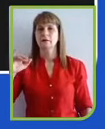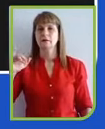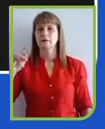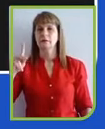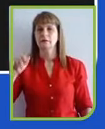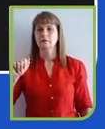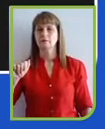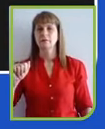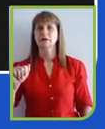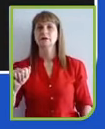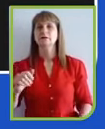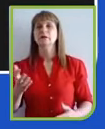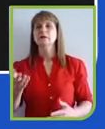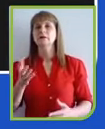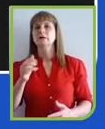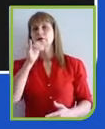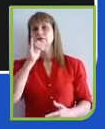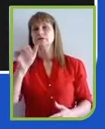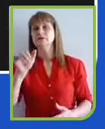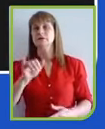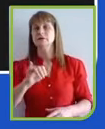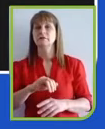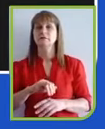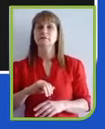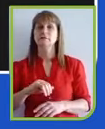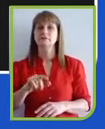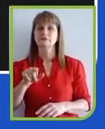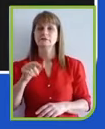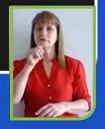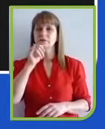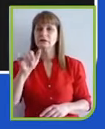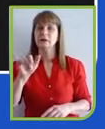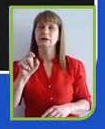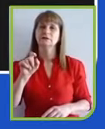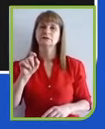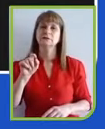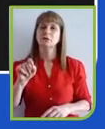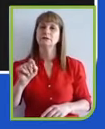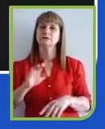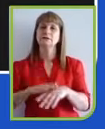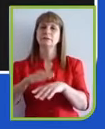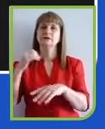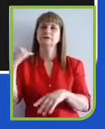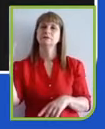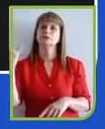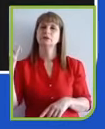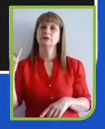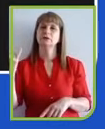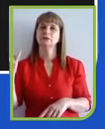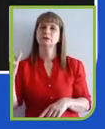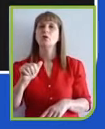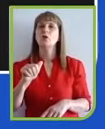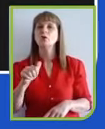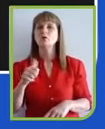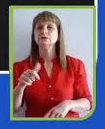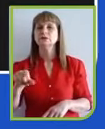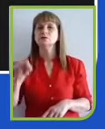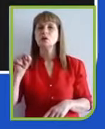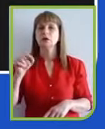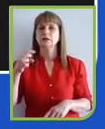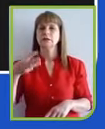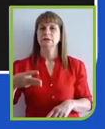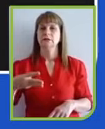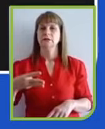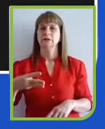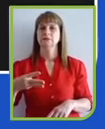dissesse aqui quais são as mais importantes para você, quais são as que exigirão mais do